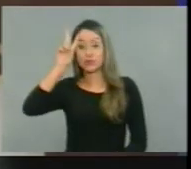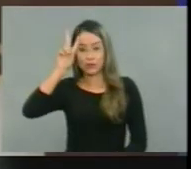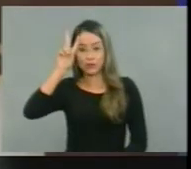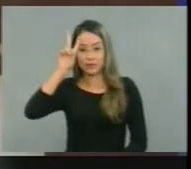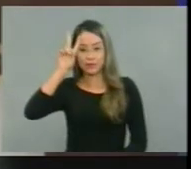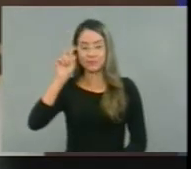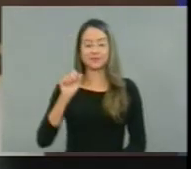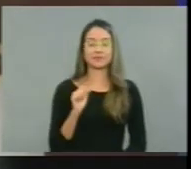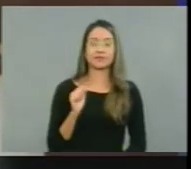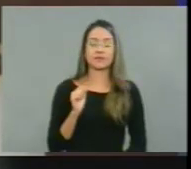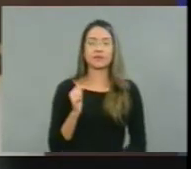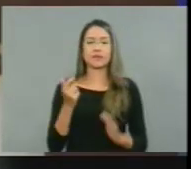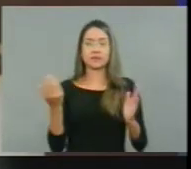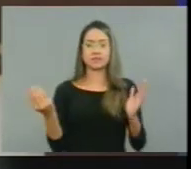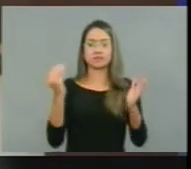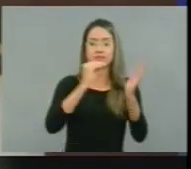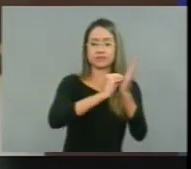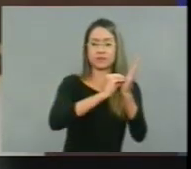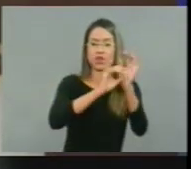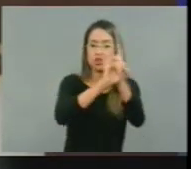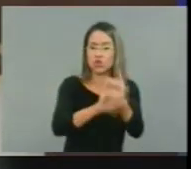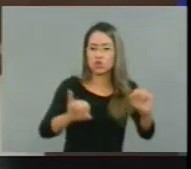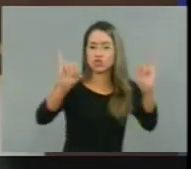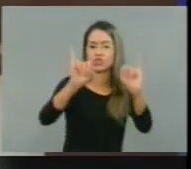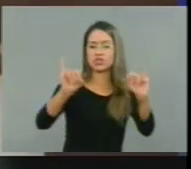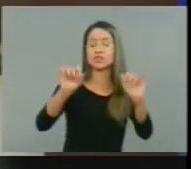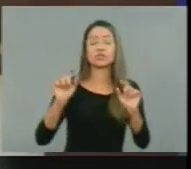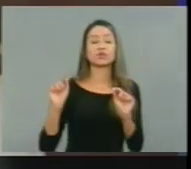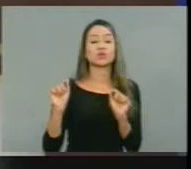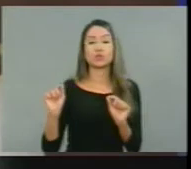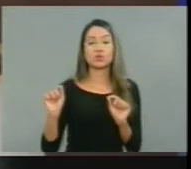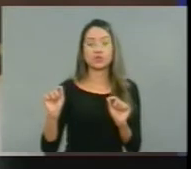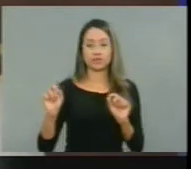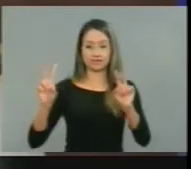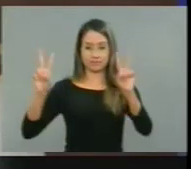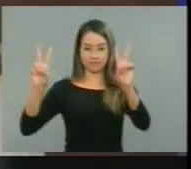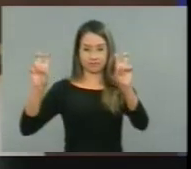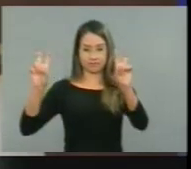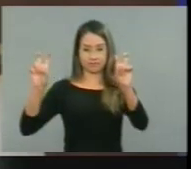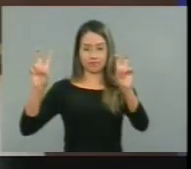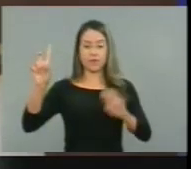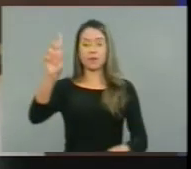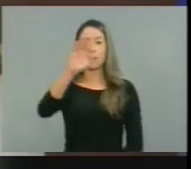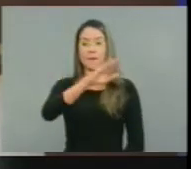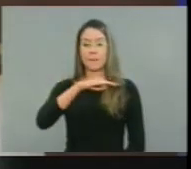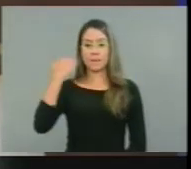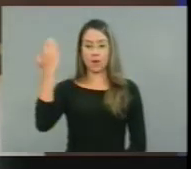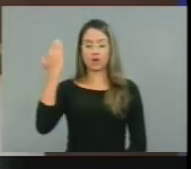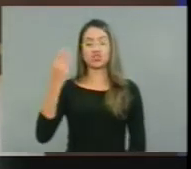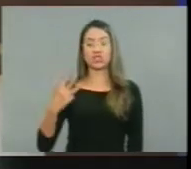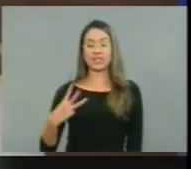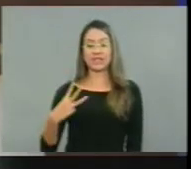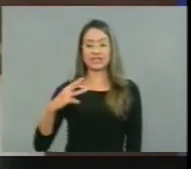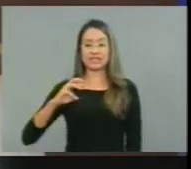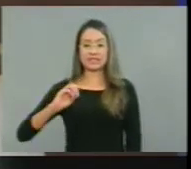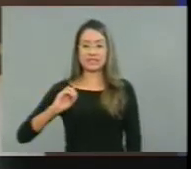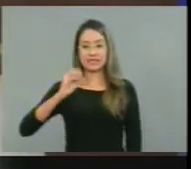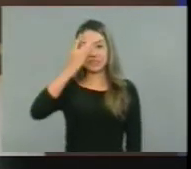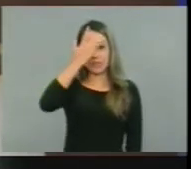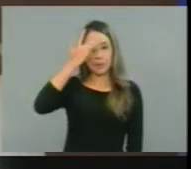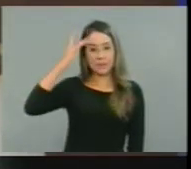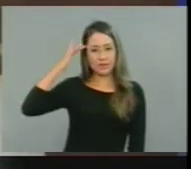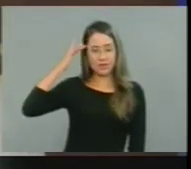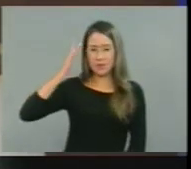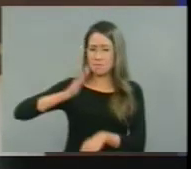estamparam manchetes sobre a morte de mais de 30 pessoas assassinadas no